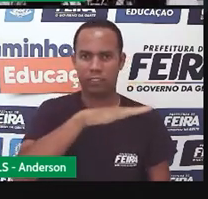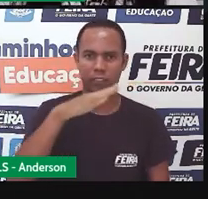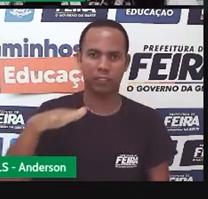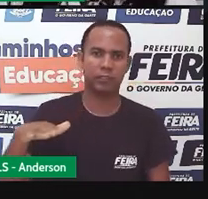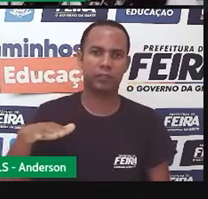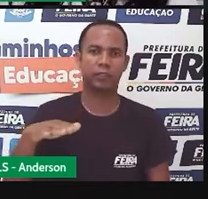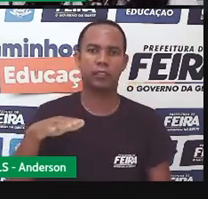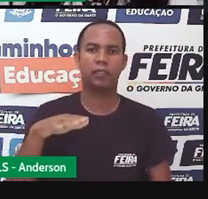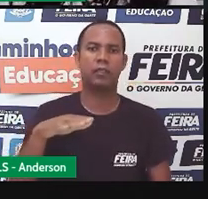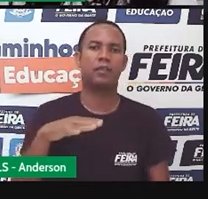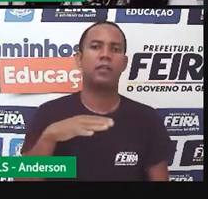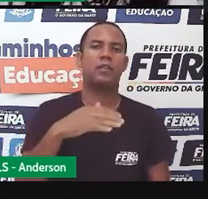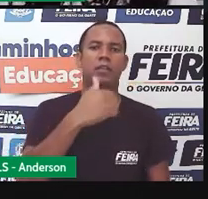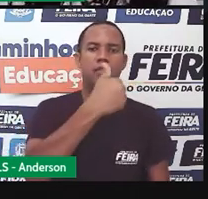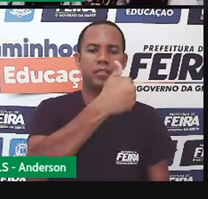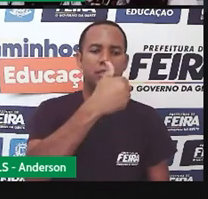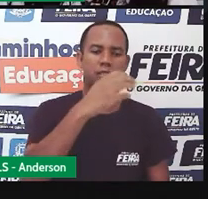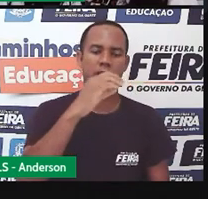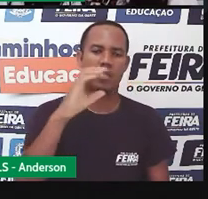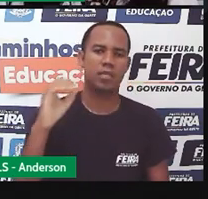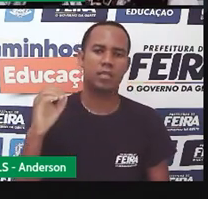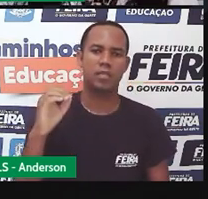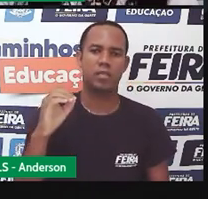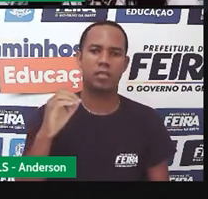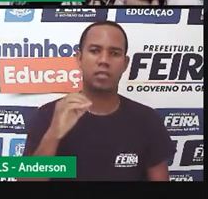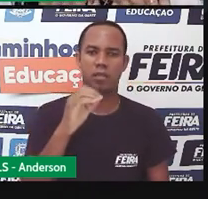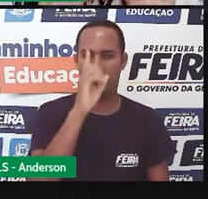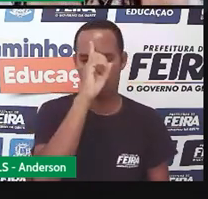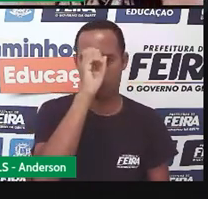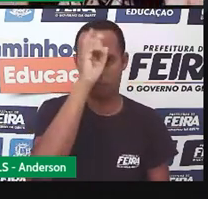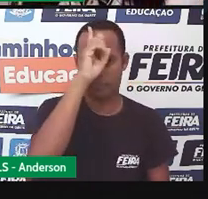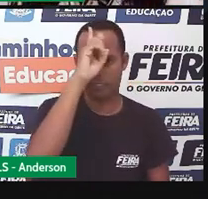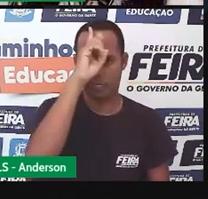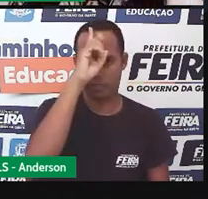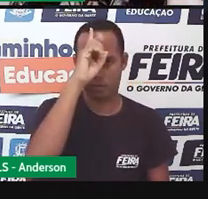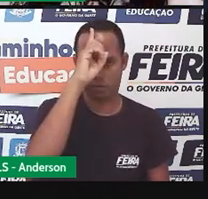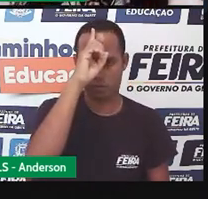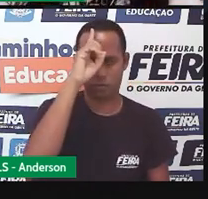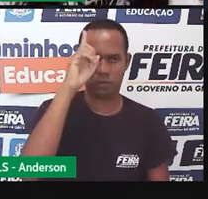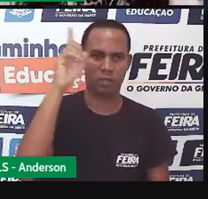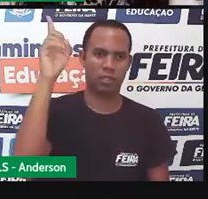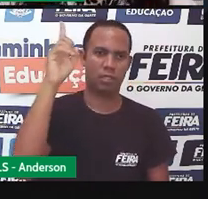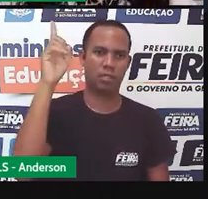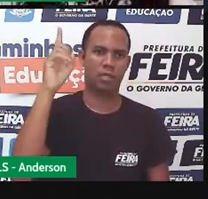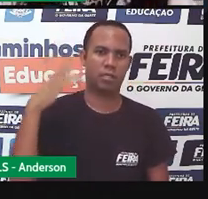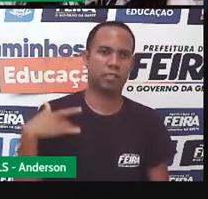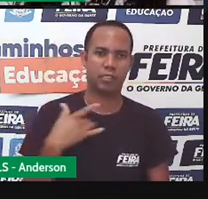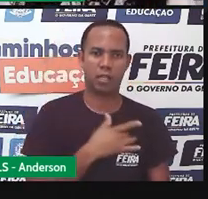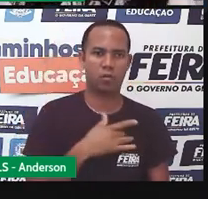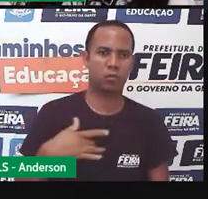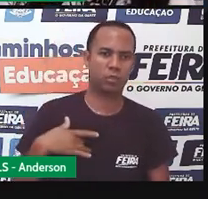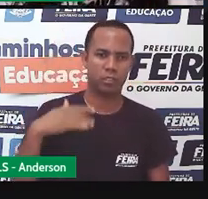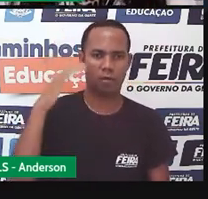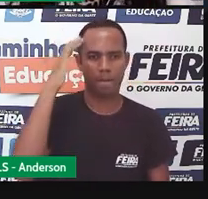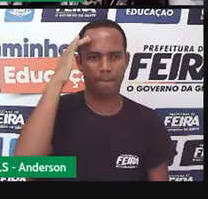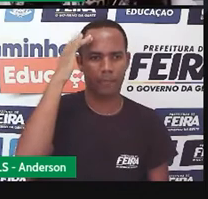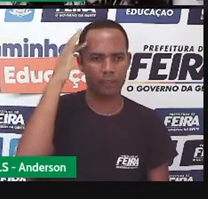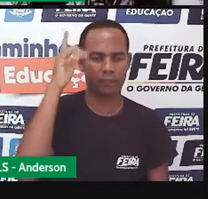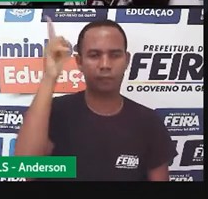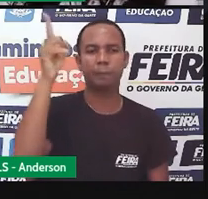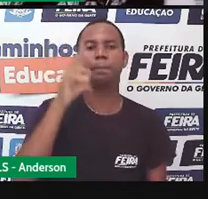Colônia Lopes Rodrigues. A manchete diz que a vacina